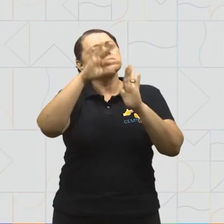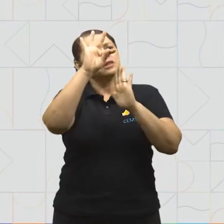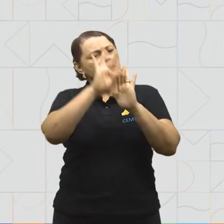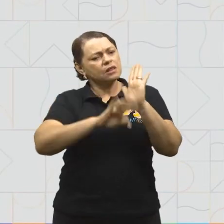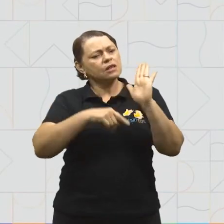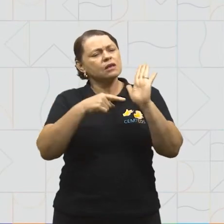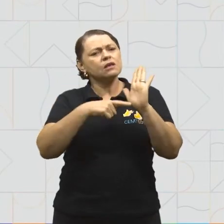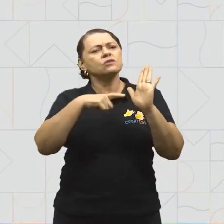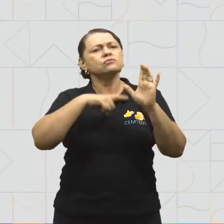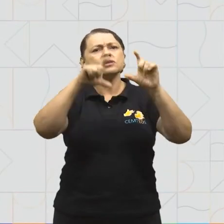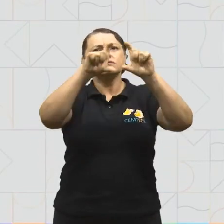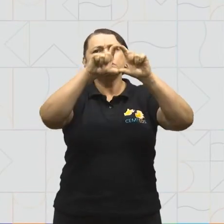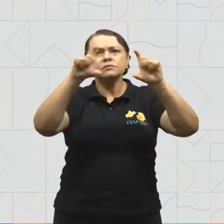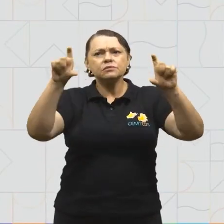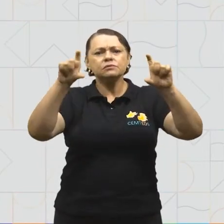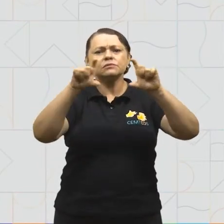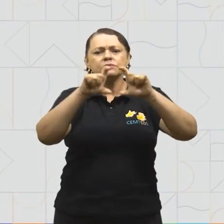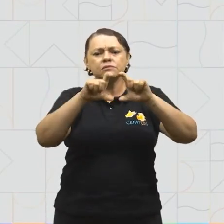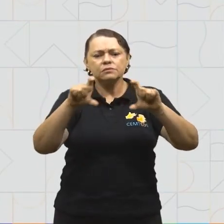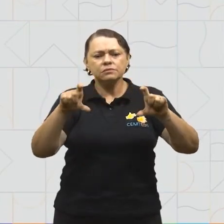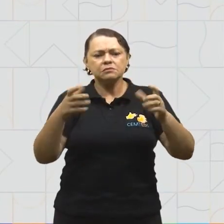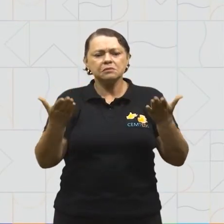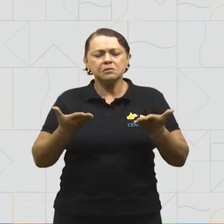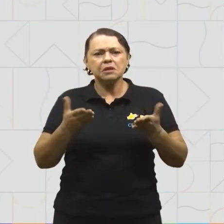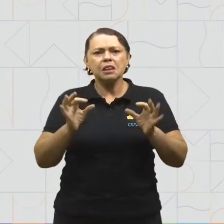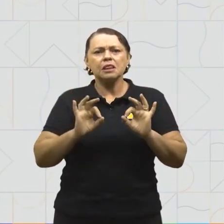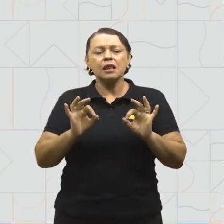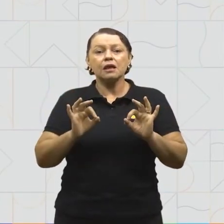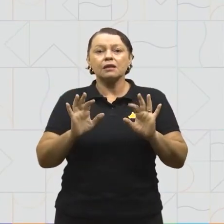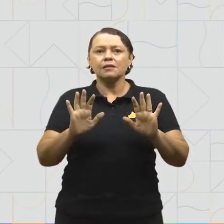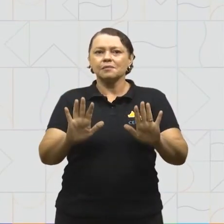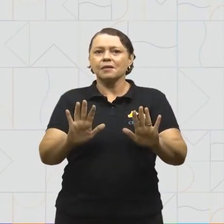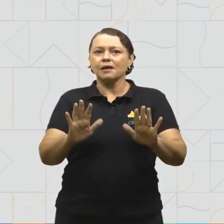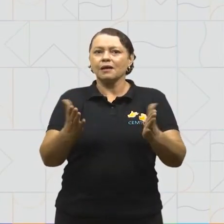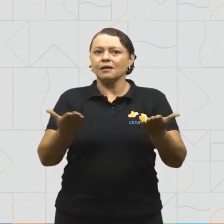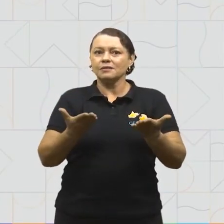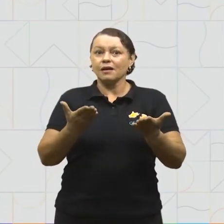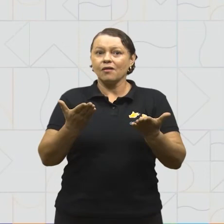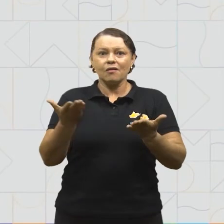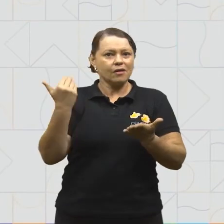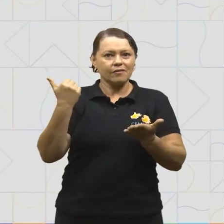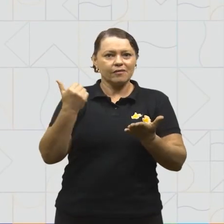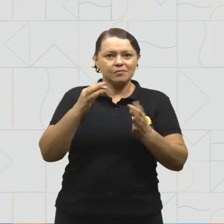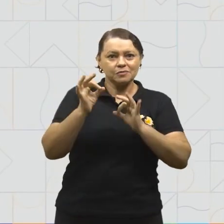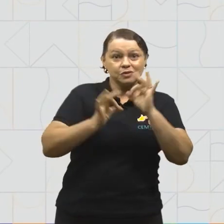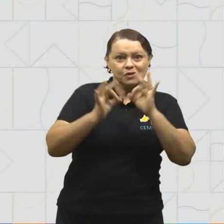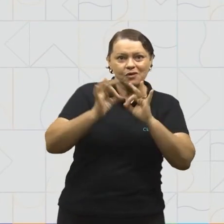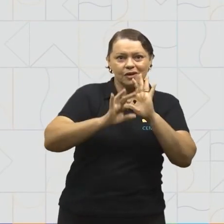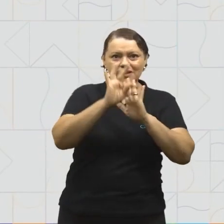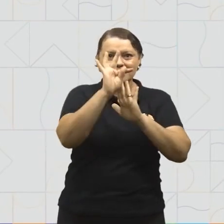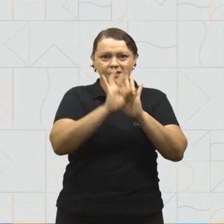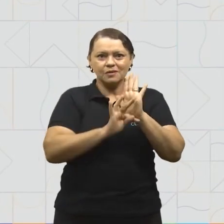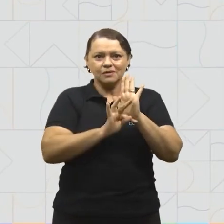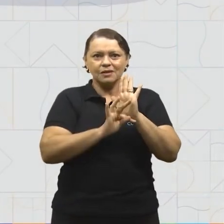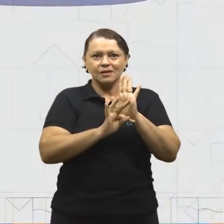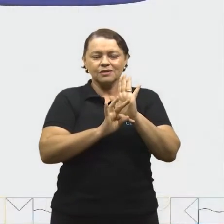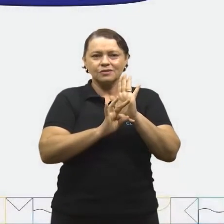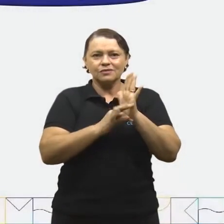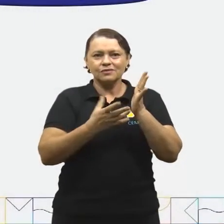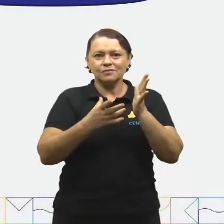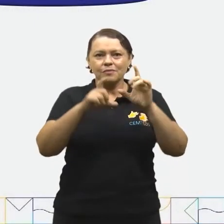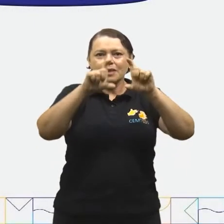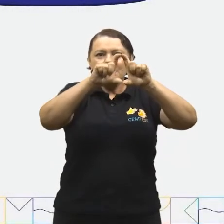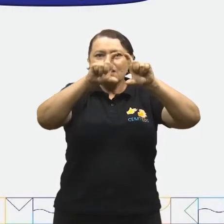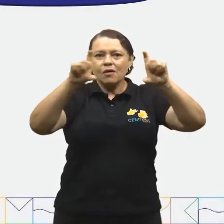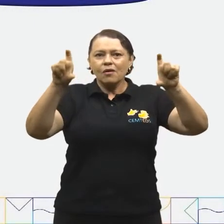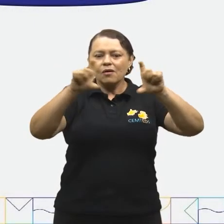tinha parágrafos sim. Que tal se eu e você ajeitássemos esse texto, trazendo a divisão por parágrafos de